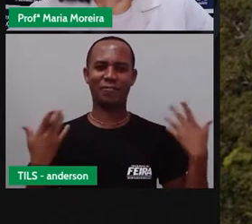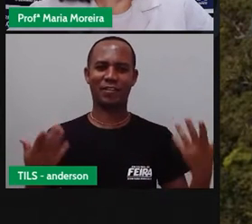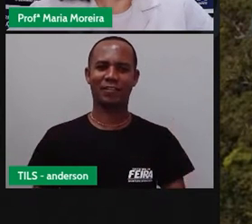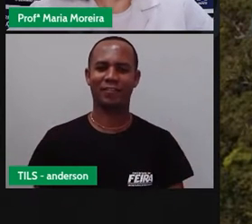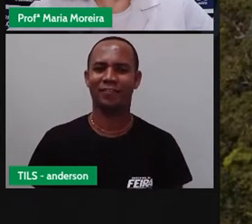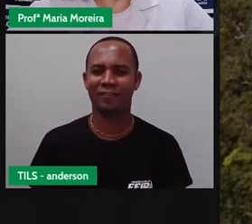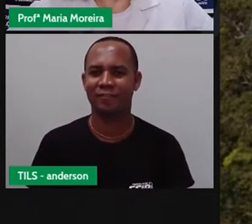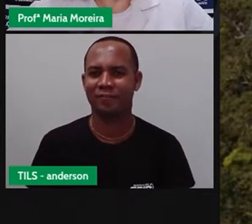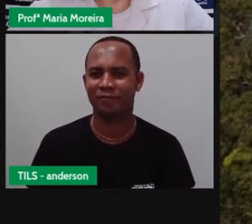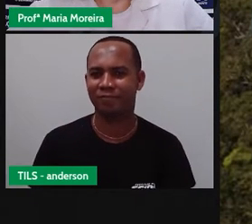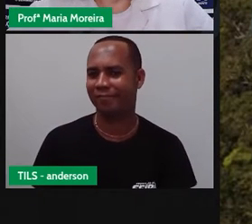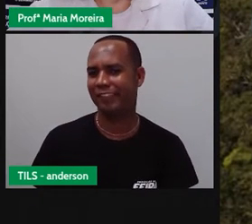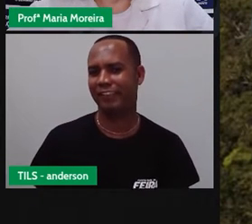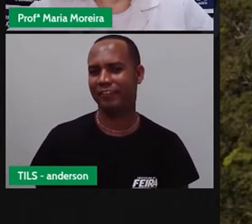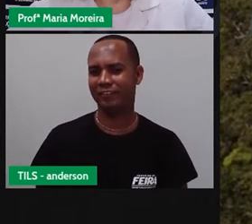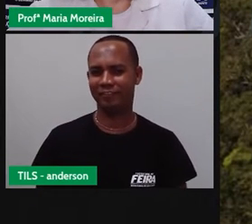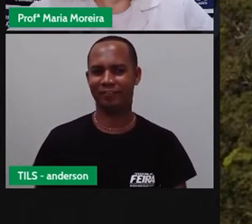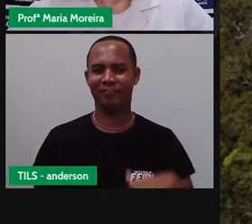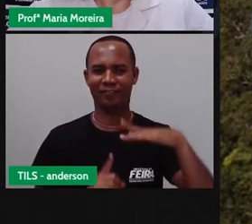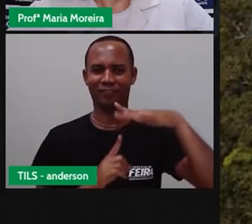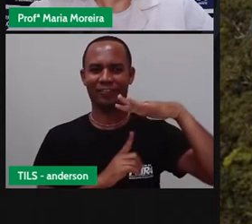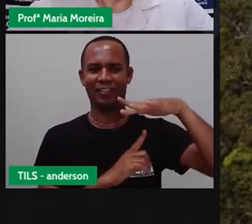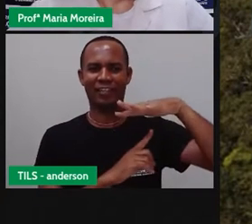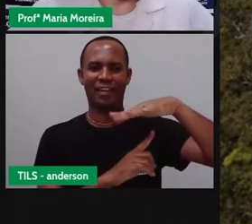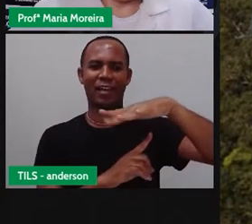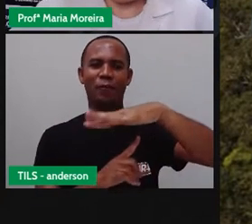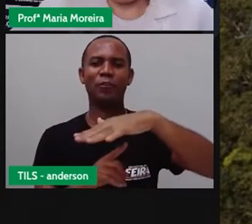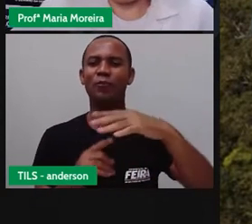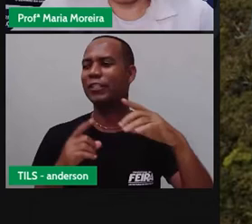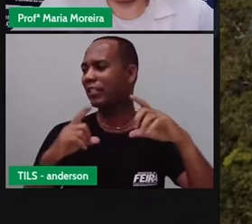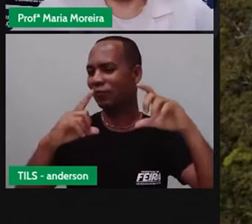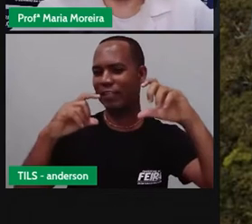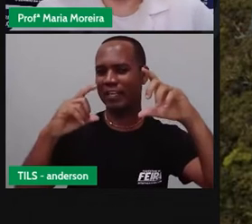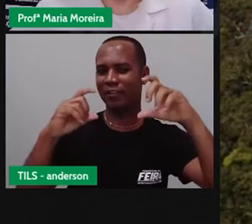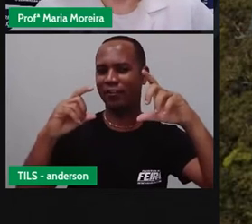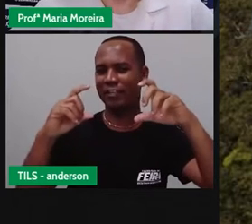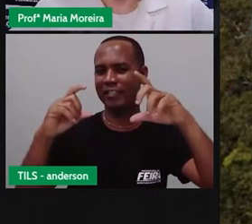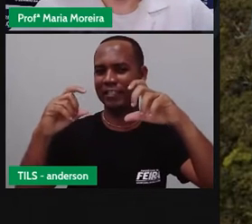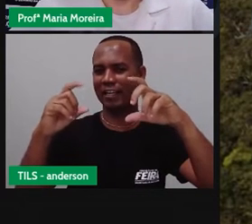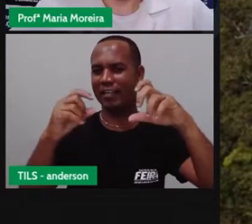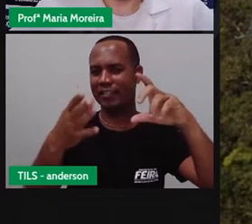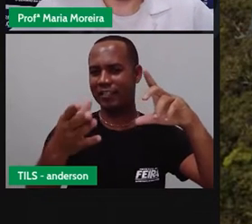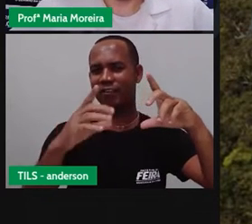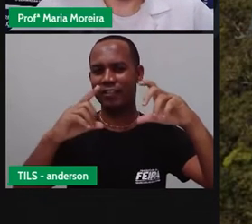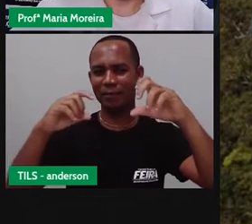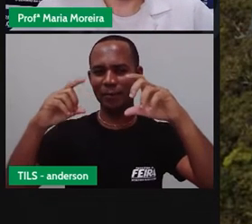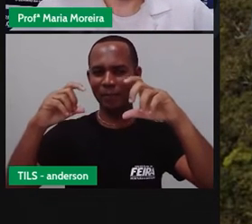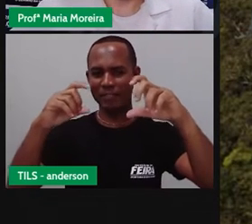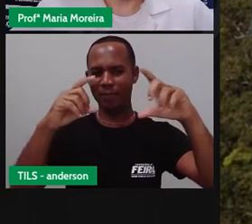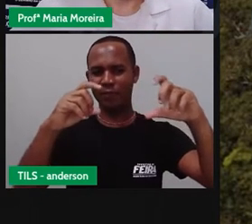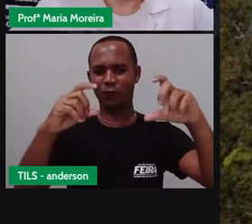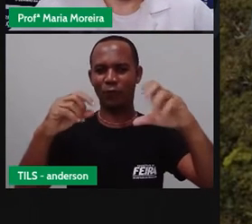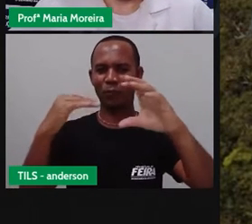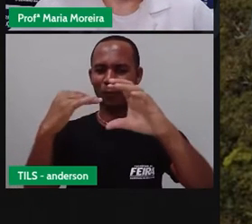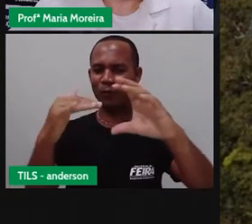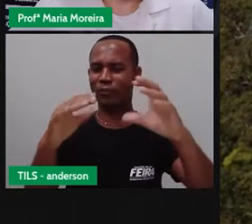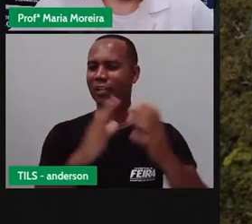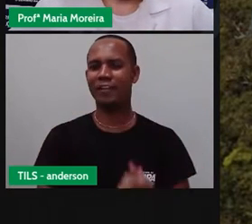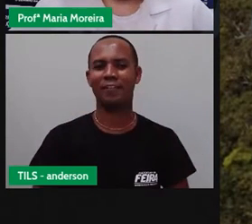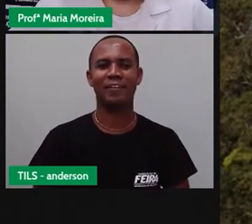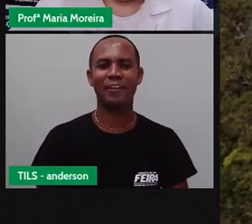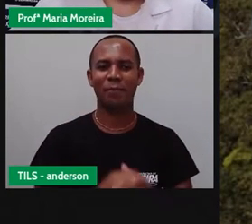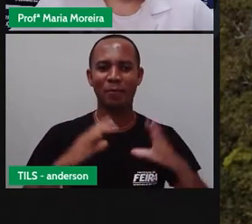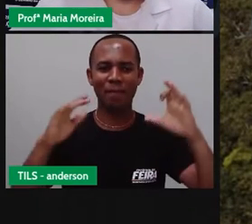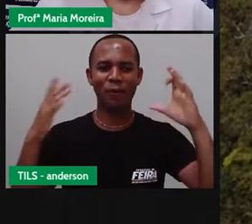Vai no Rio de Janeiro agora, dá para ser de helicóptero, vai! Será que quando você tivesse as notas, essas aulas, e me peça as minhas fotos? Ó,